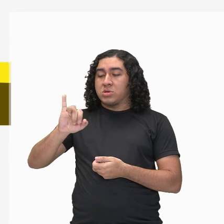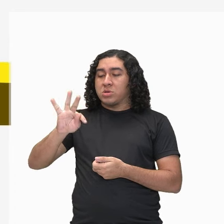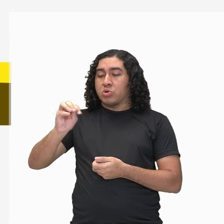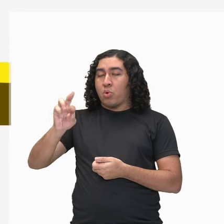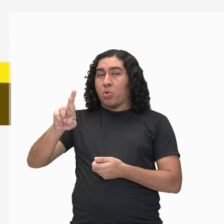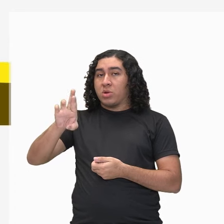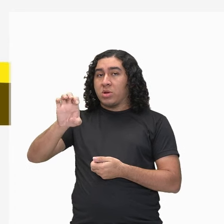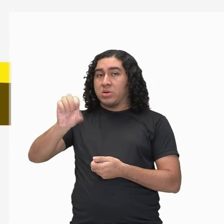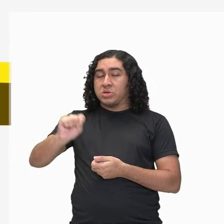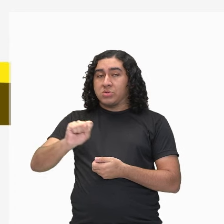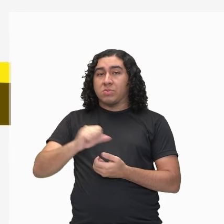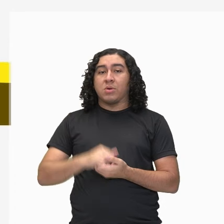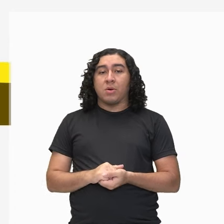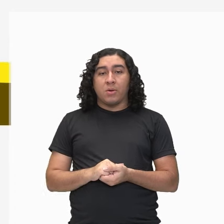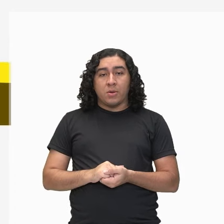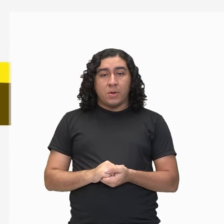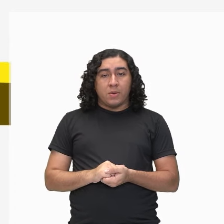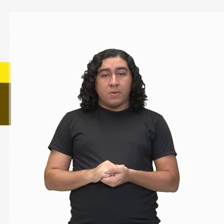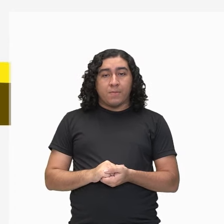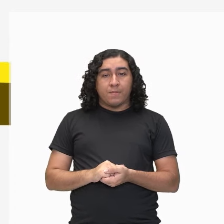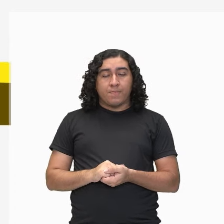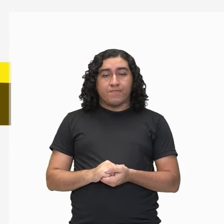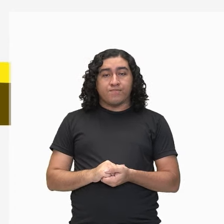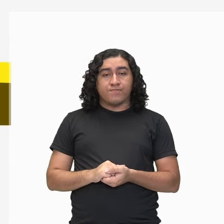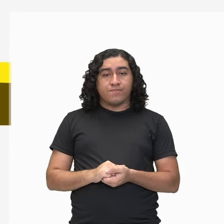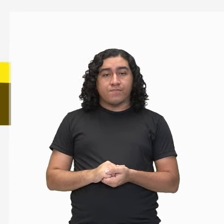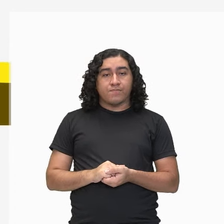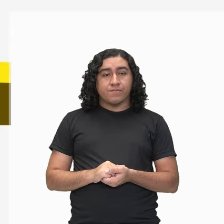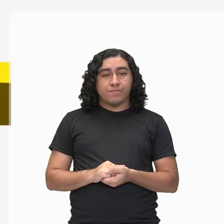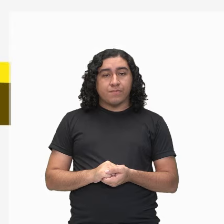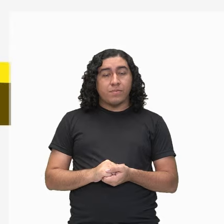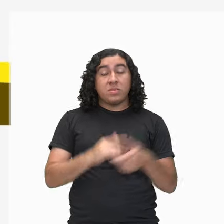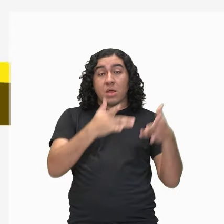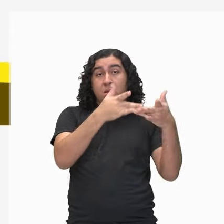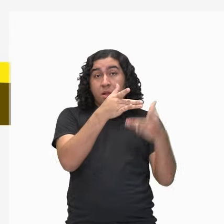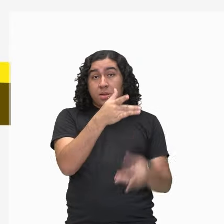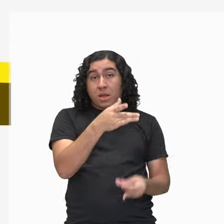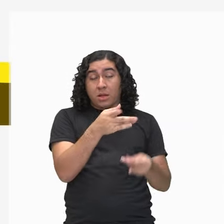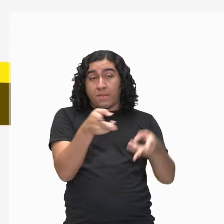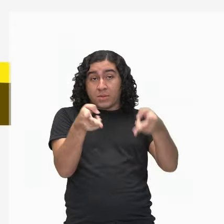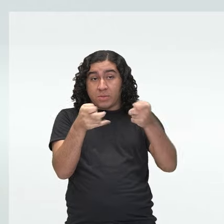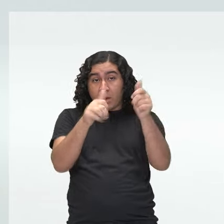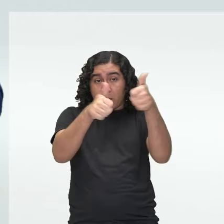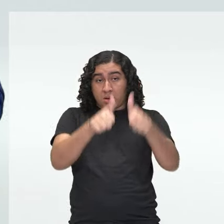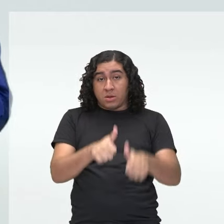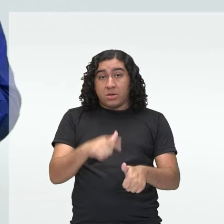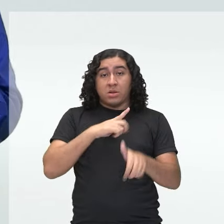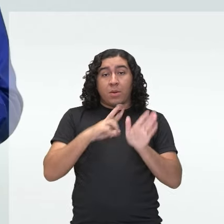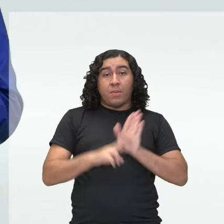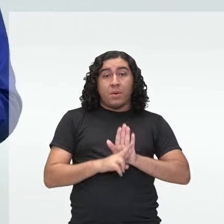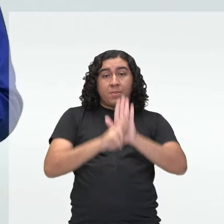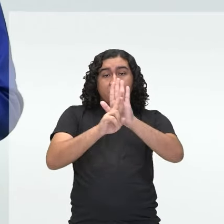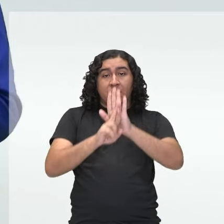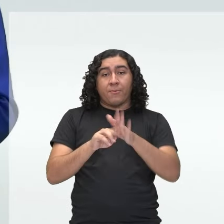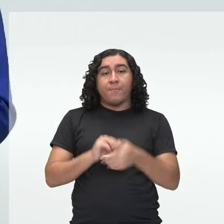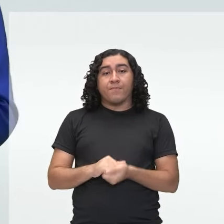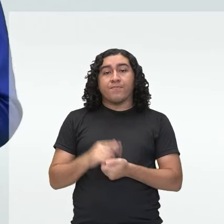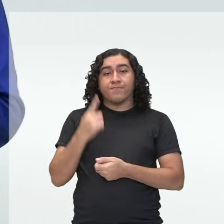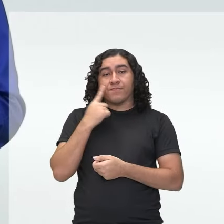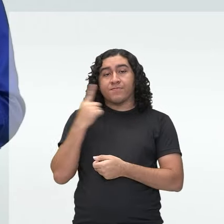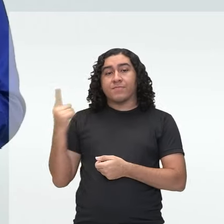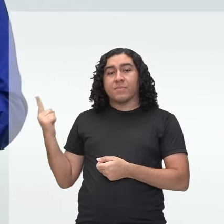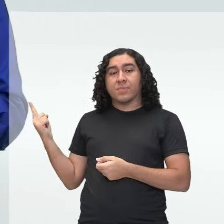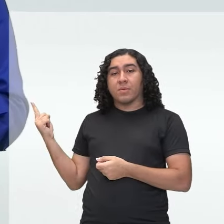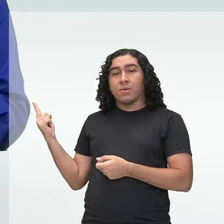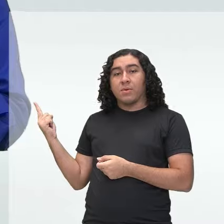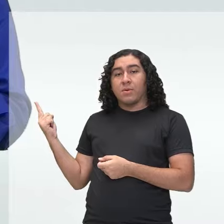secundários. E aí para a gente observar com mais detalhes, né? A gente trouxe aqui uma representação. Olha só,